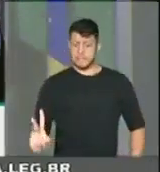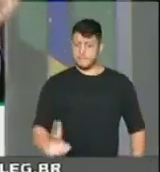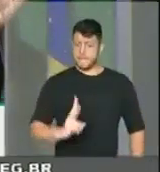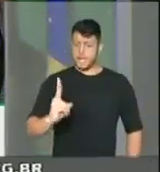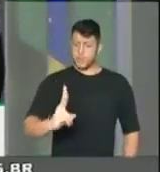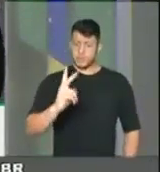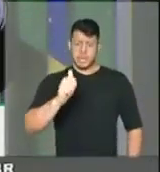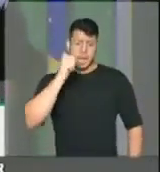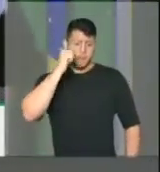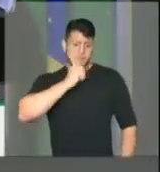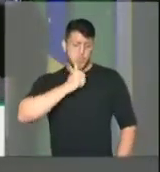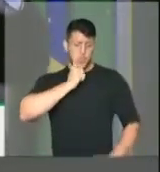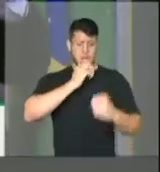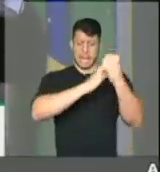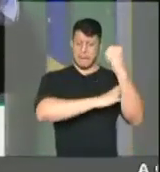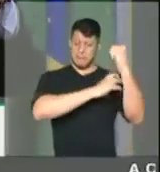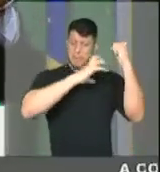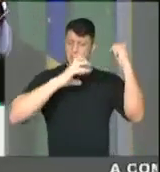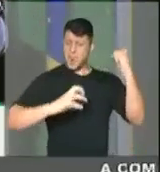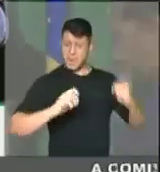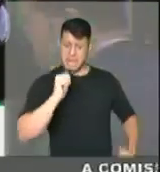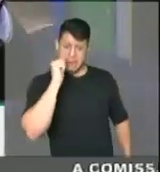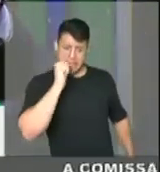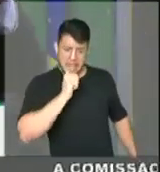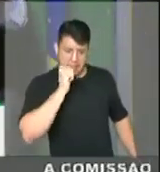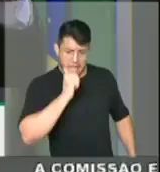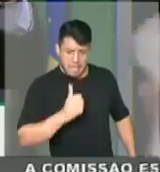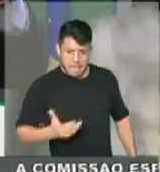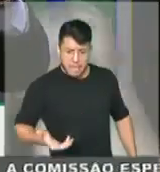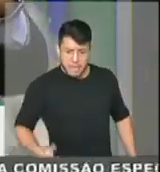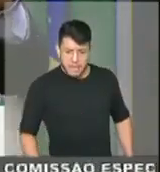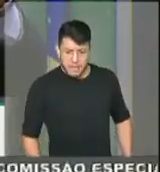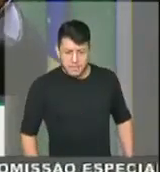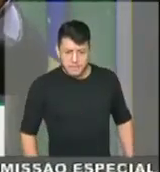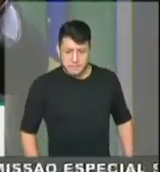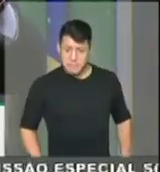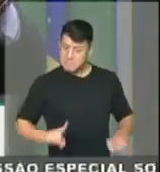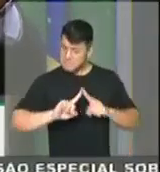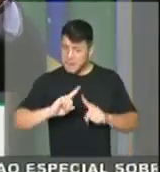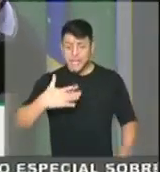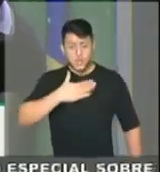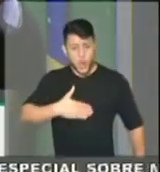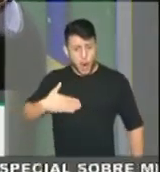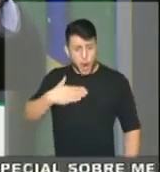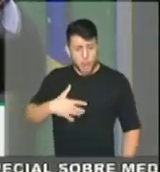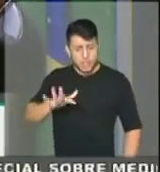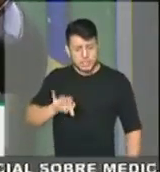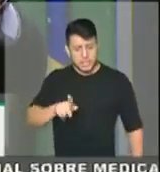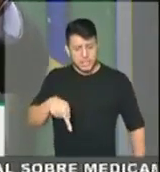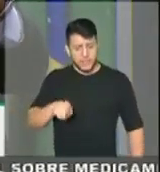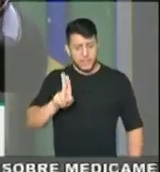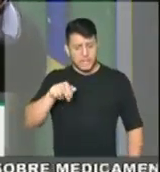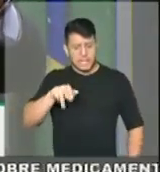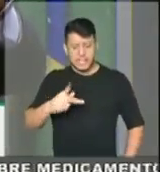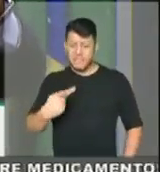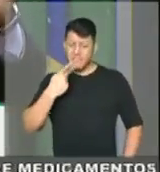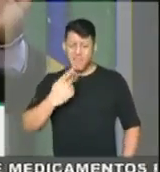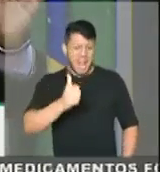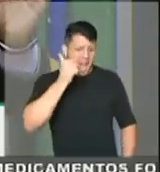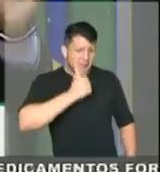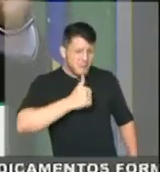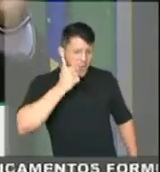empoderamento feminino. E eles gostam do funk que chama mulher de